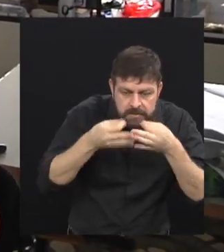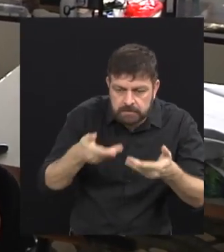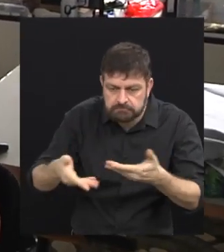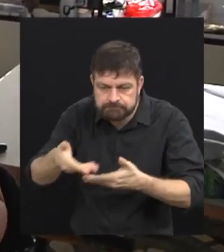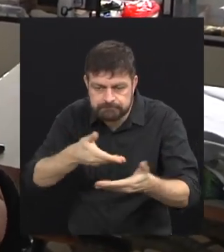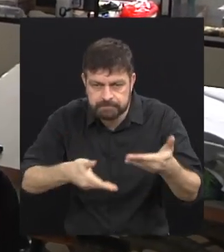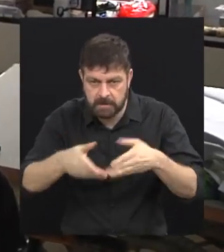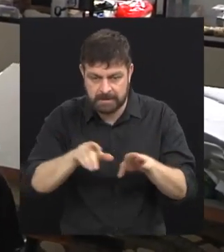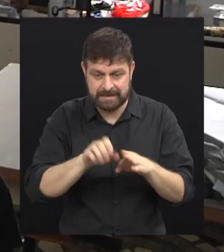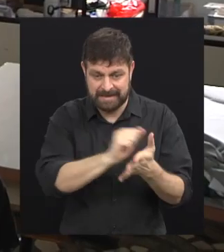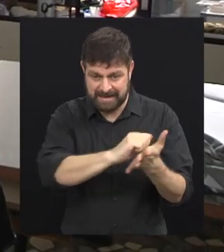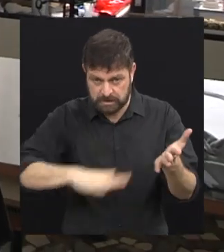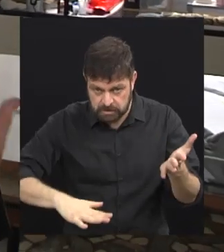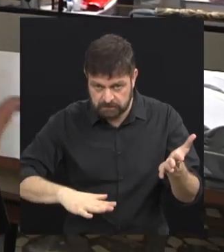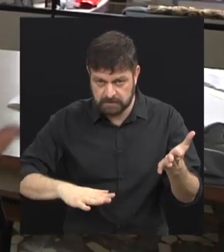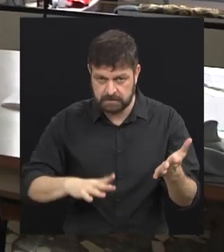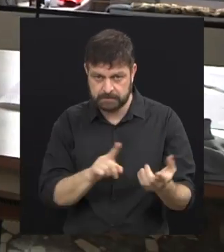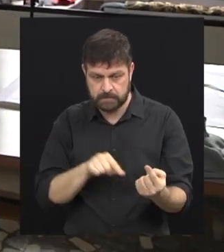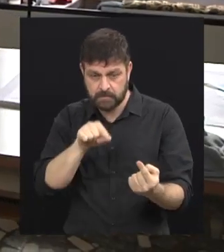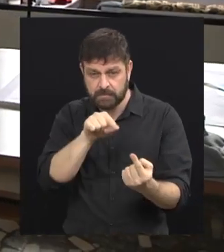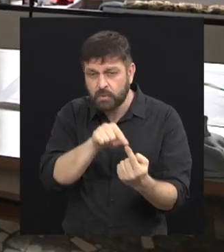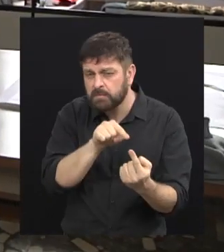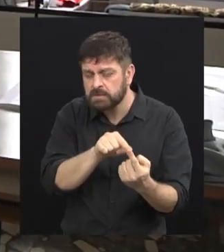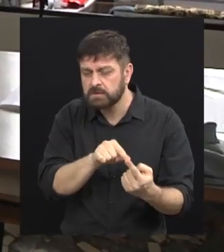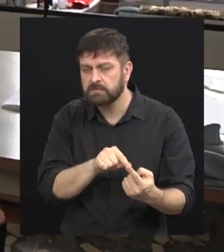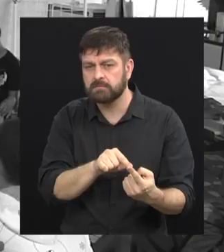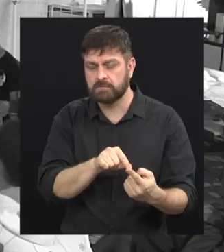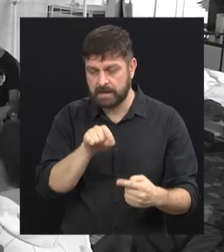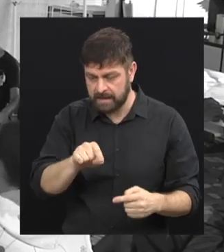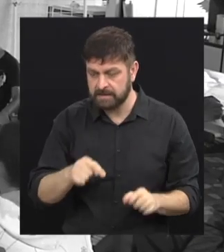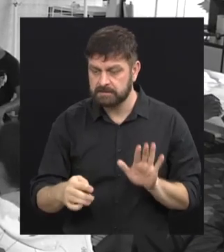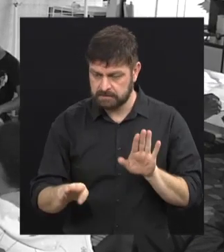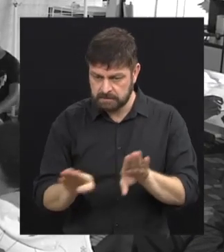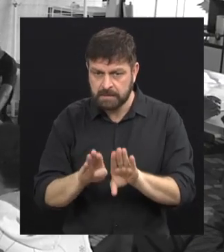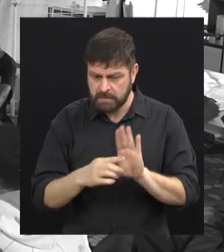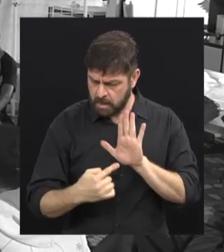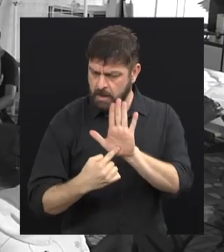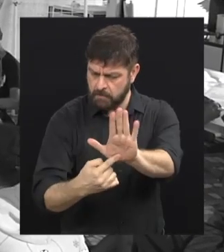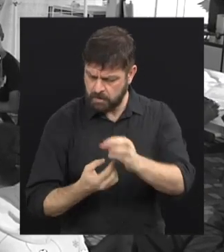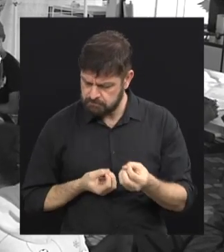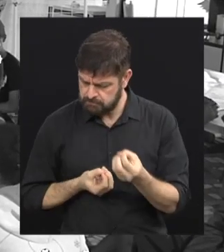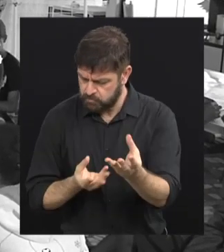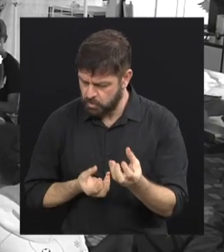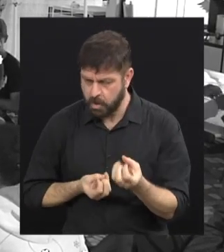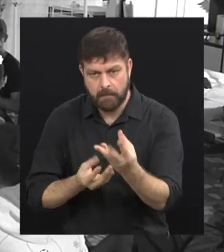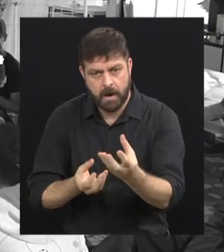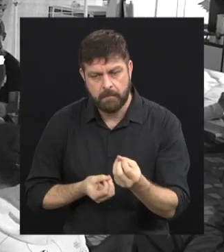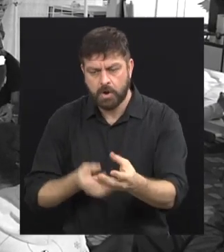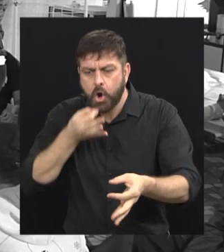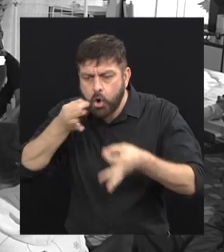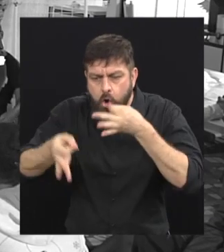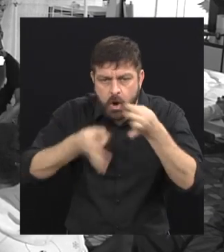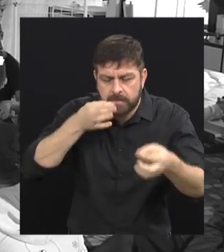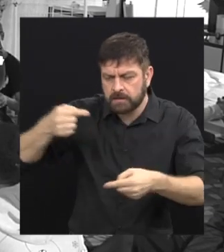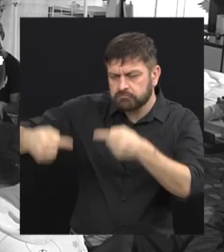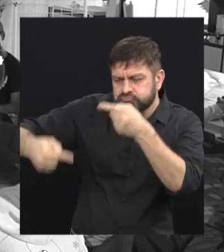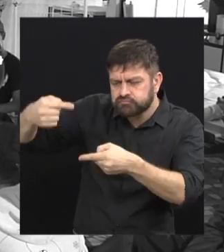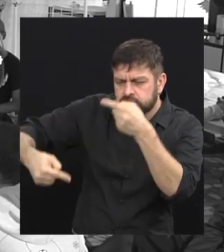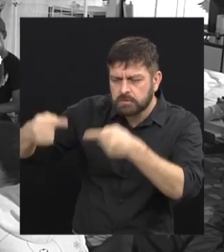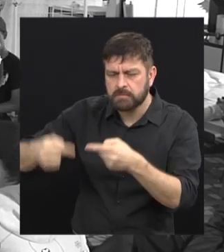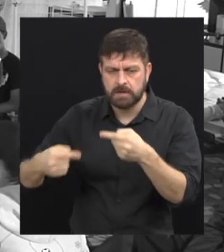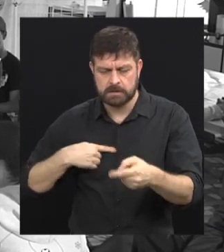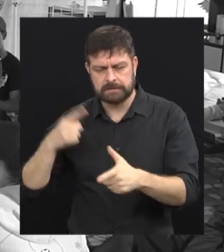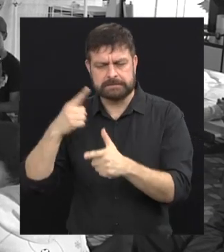diversas atividades pra que eles também se manifestem, mostrem a sua opinião. E discutam, debatam